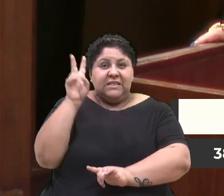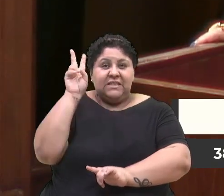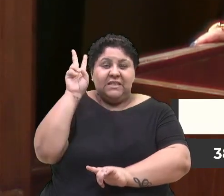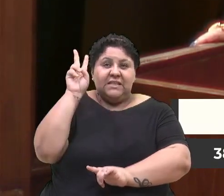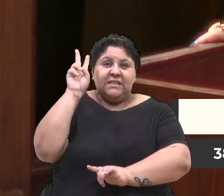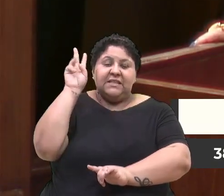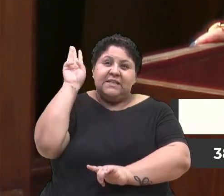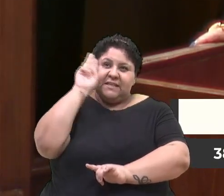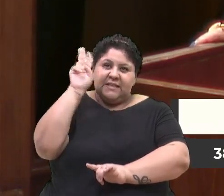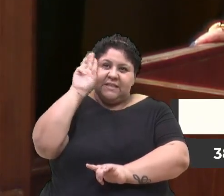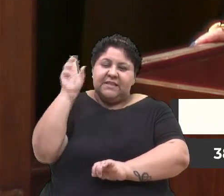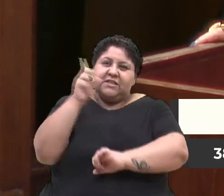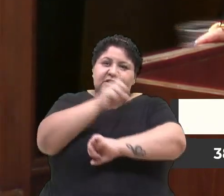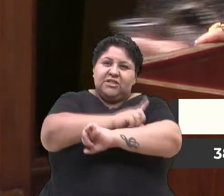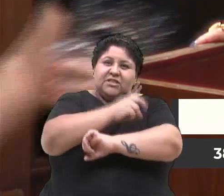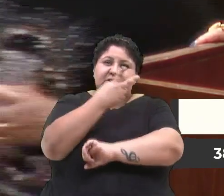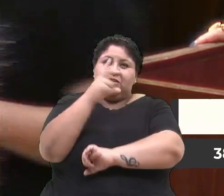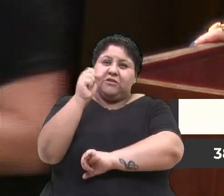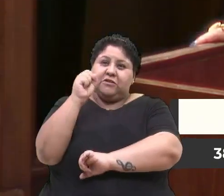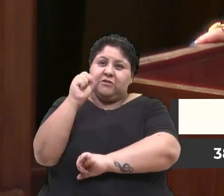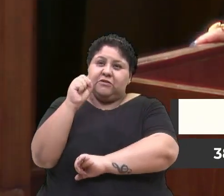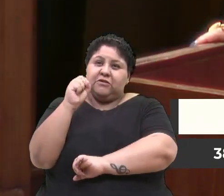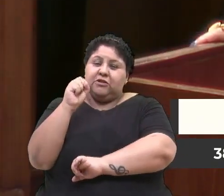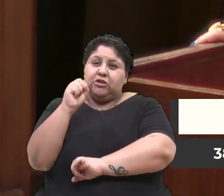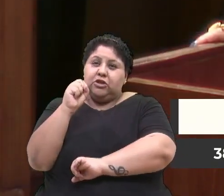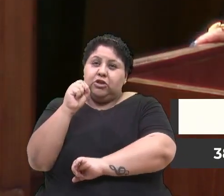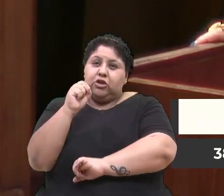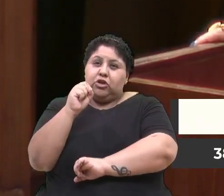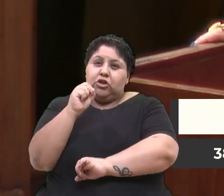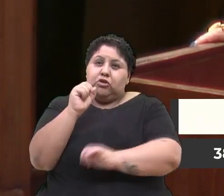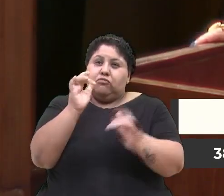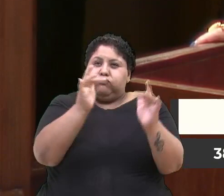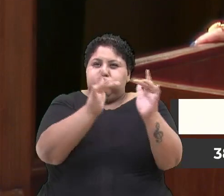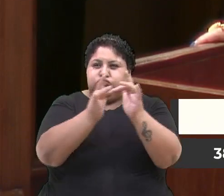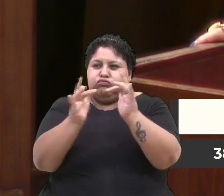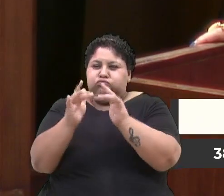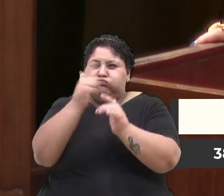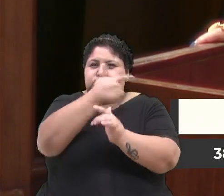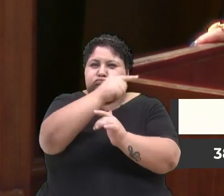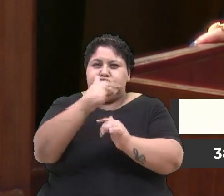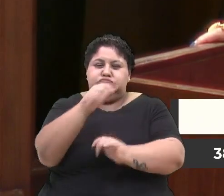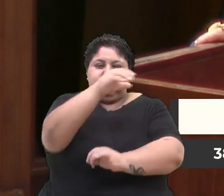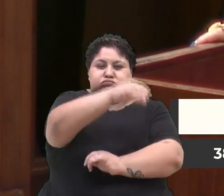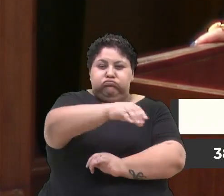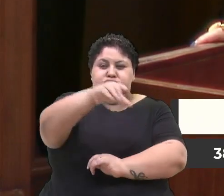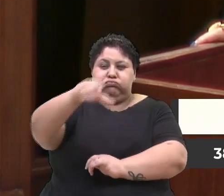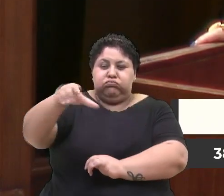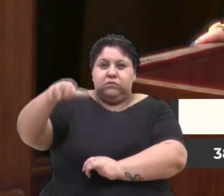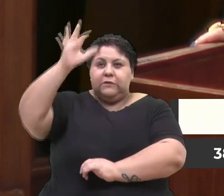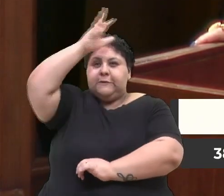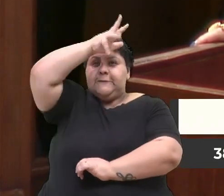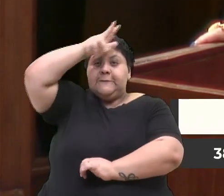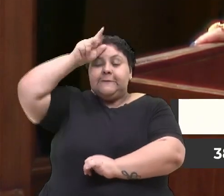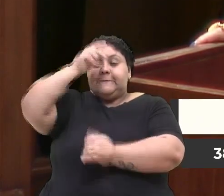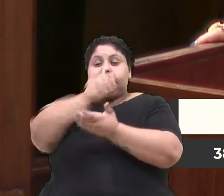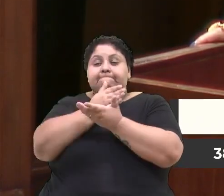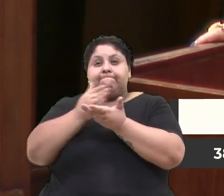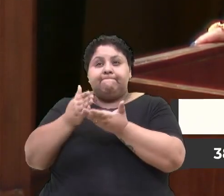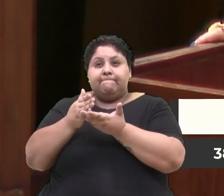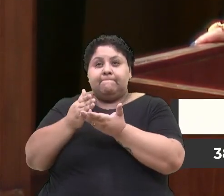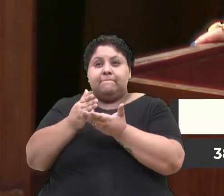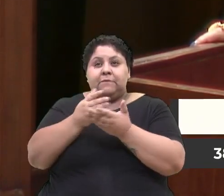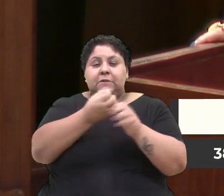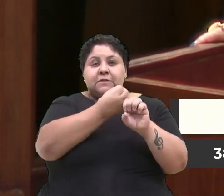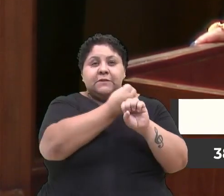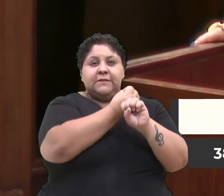28 mesmo, nós entramos em contato com vários órgãos do município, inicialmente com a SMED,